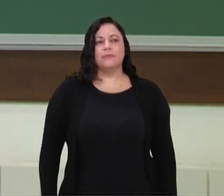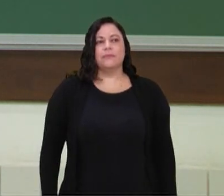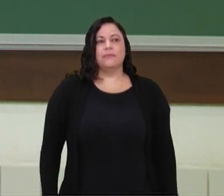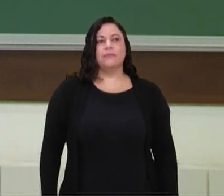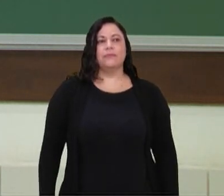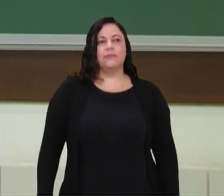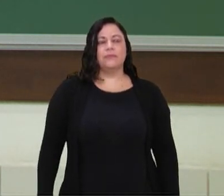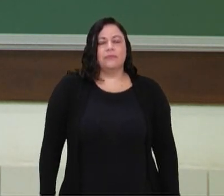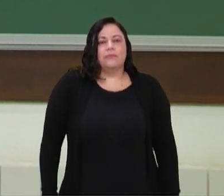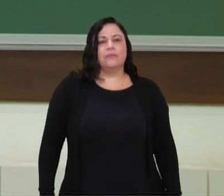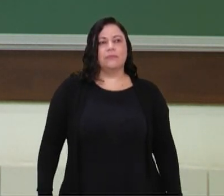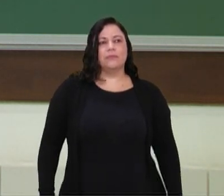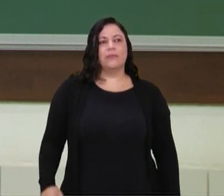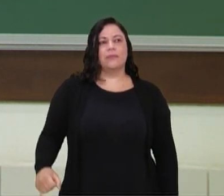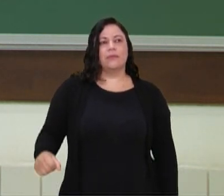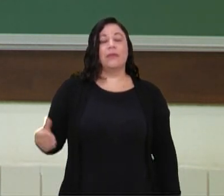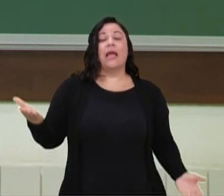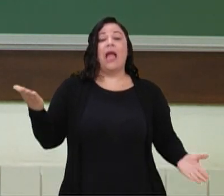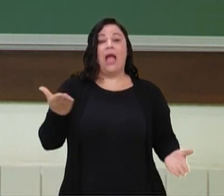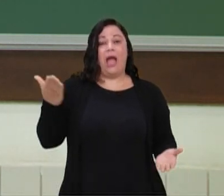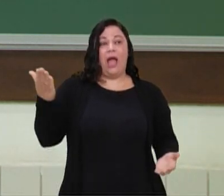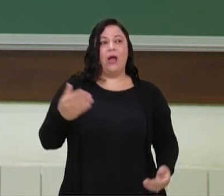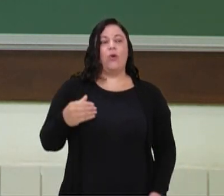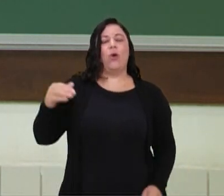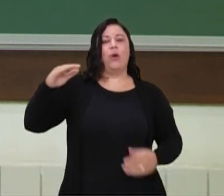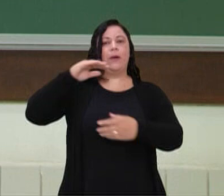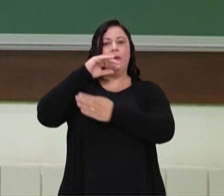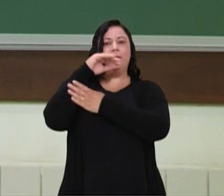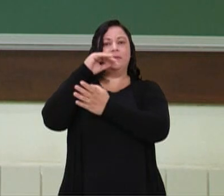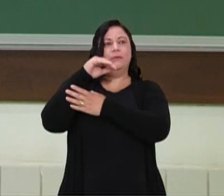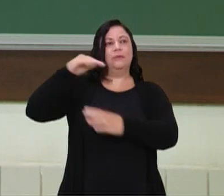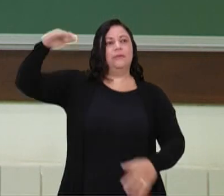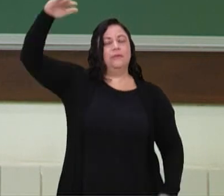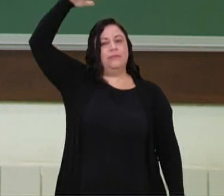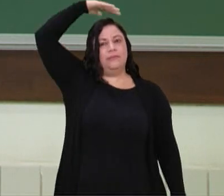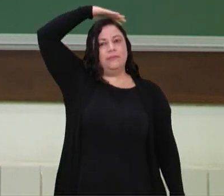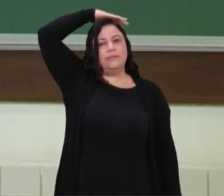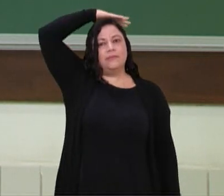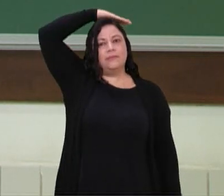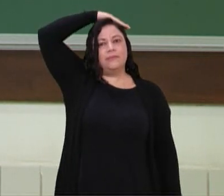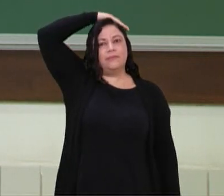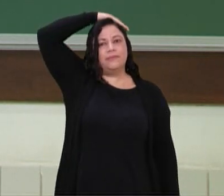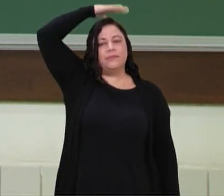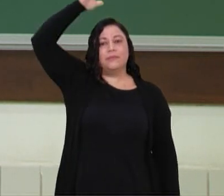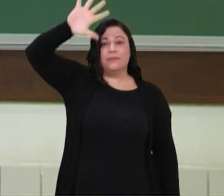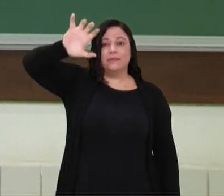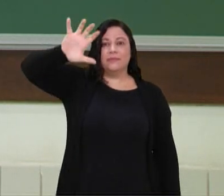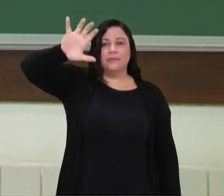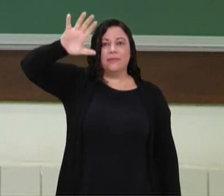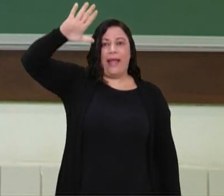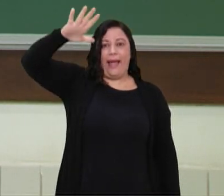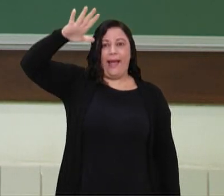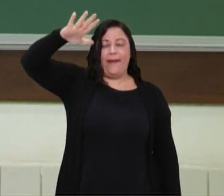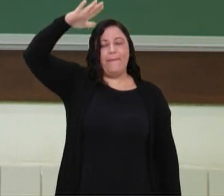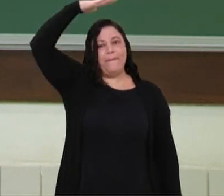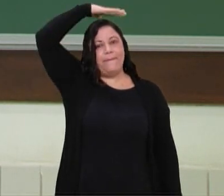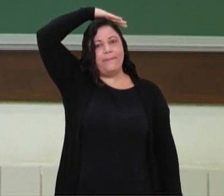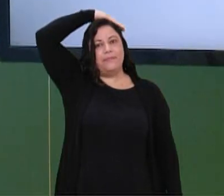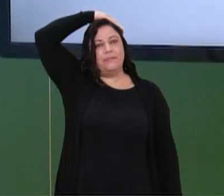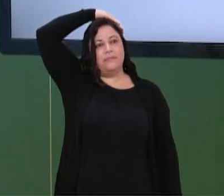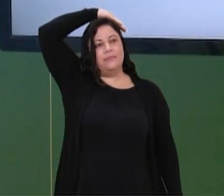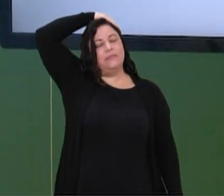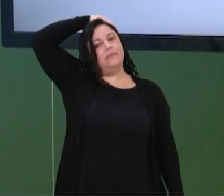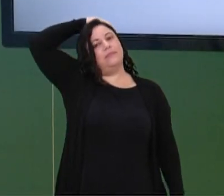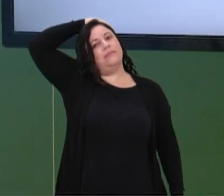Puxa um pouquinho com o seu braço, abre bem a palma da mão, puxa um pouquinho só a cabeça